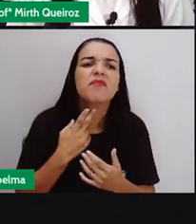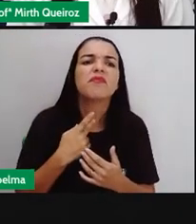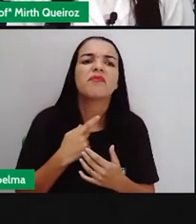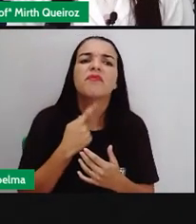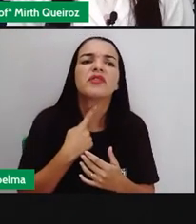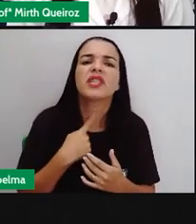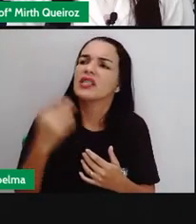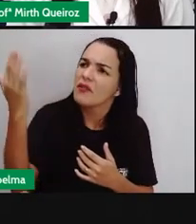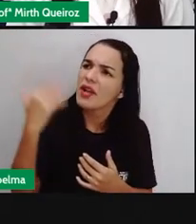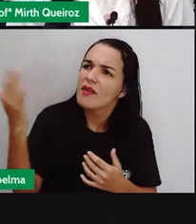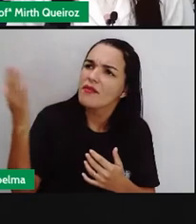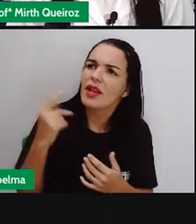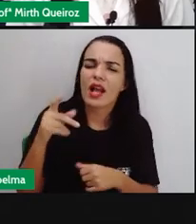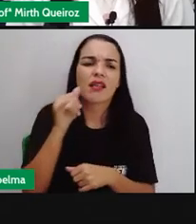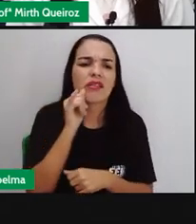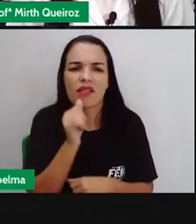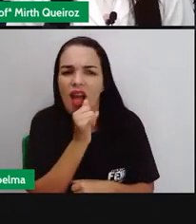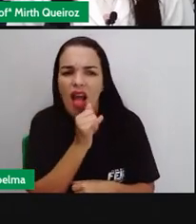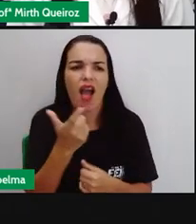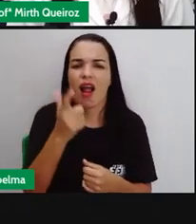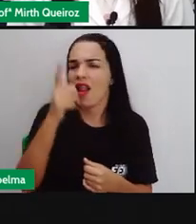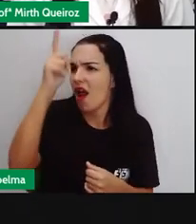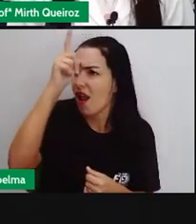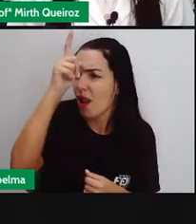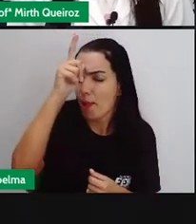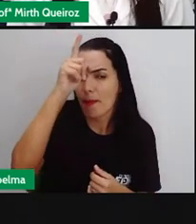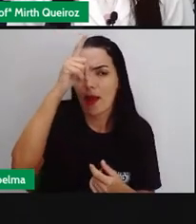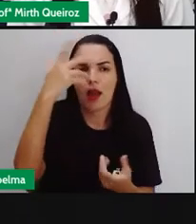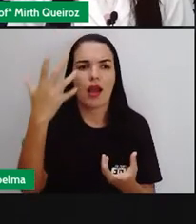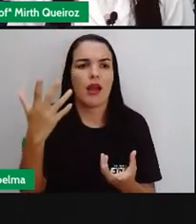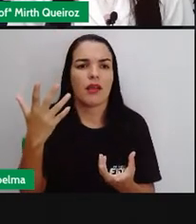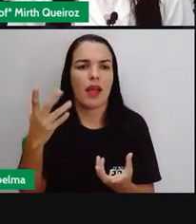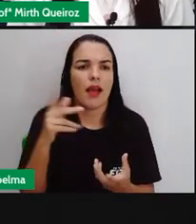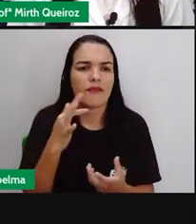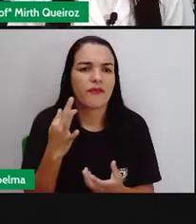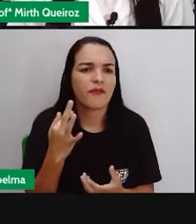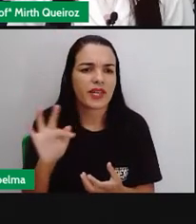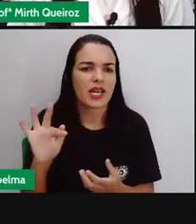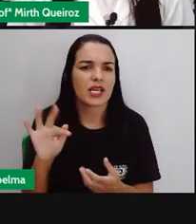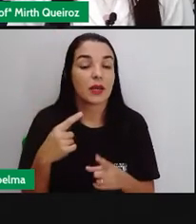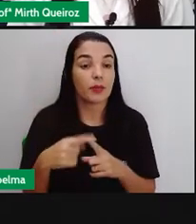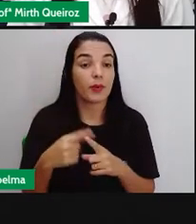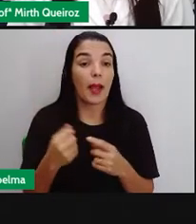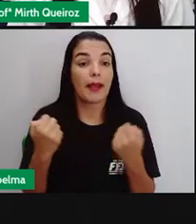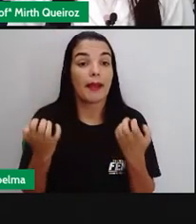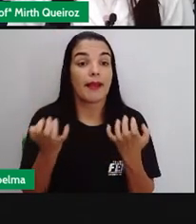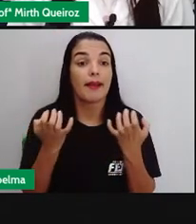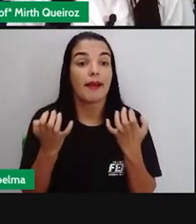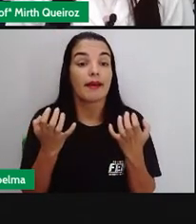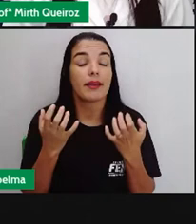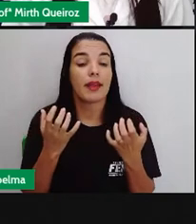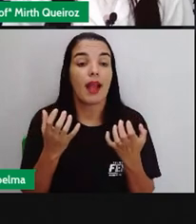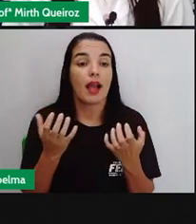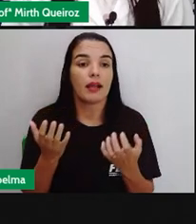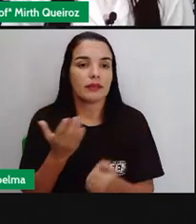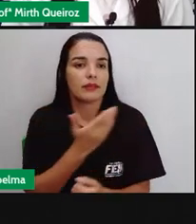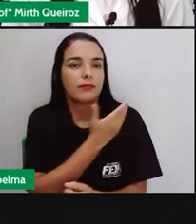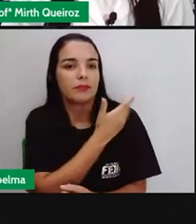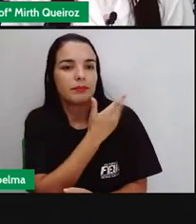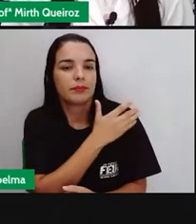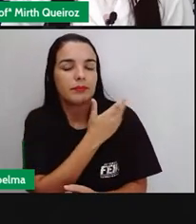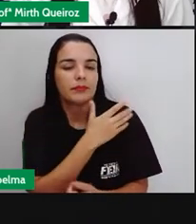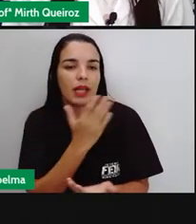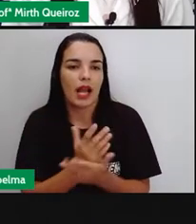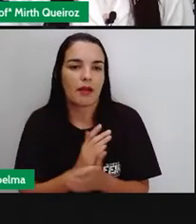imigrantes aí da Europa com o objetivo de embranquecimento da sociedade, um tipo de projeto muito racista.